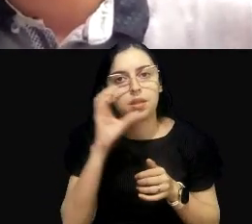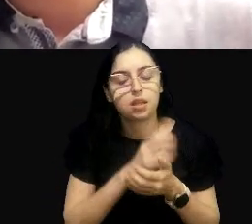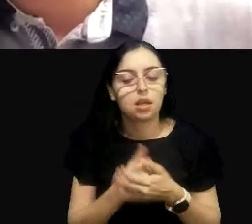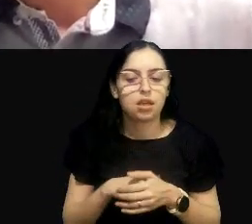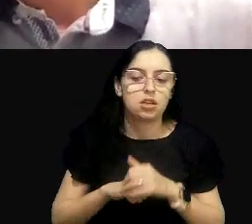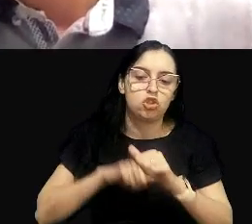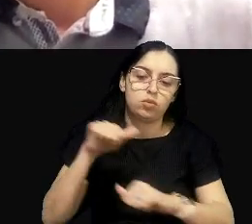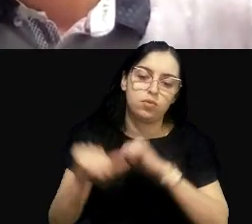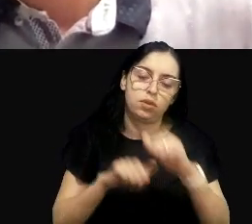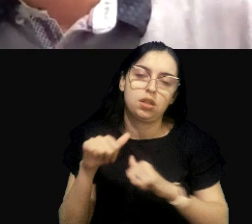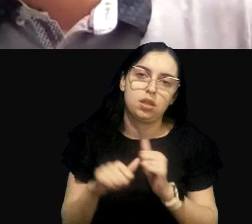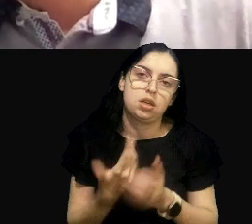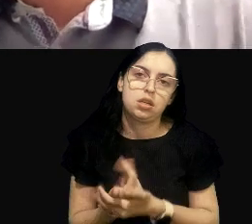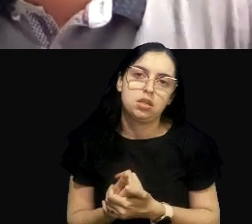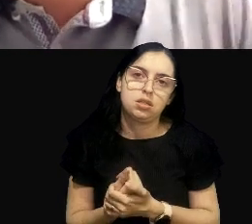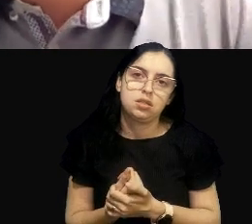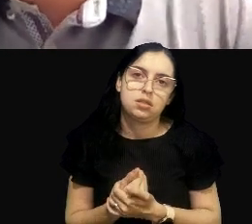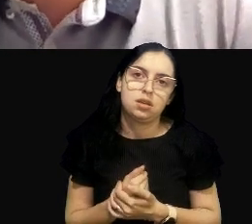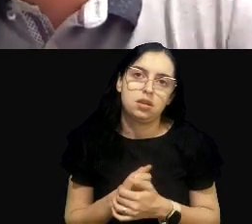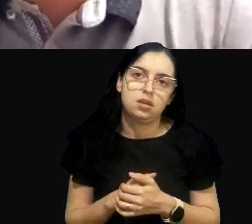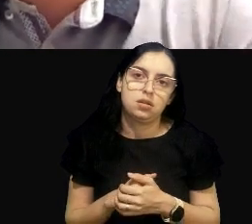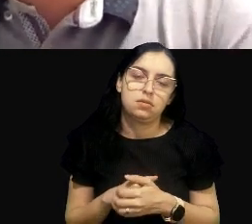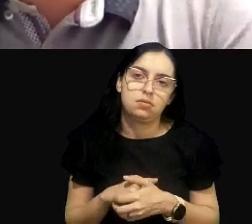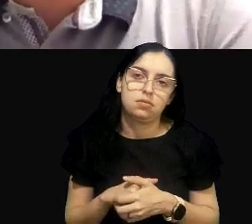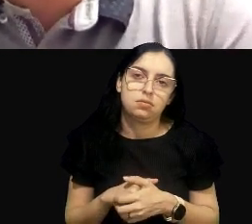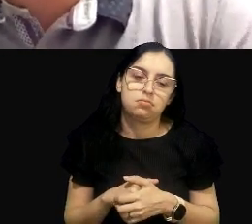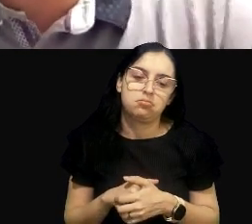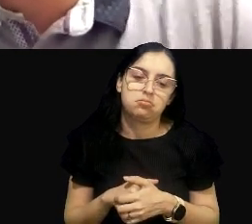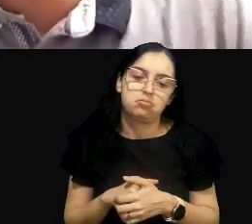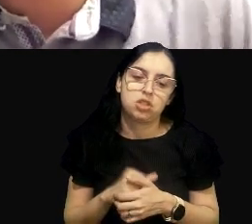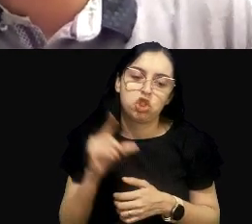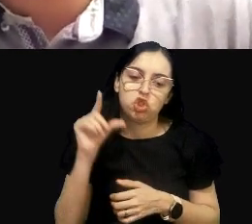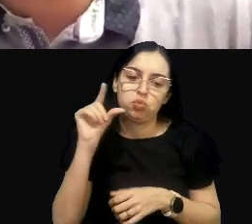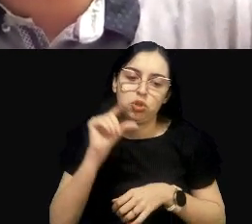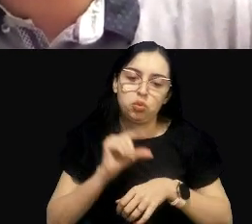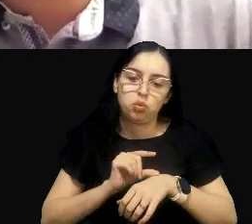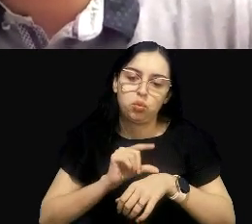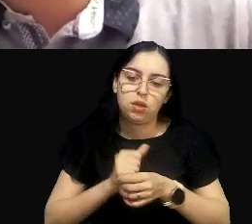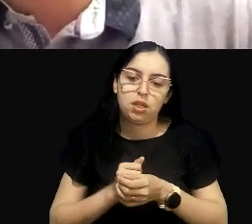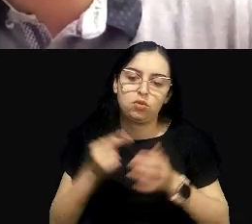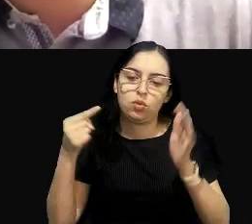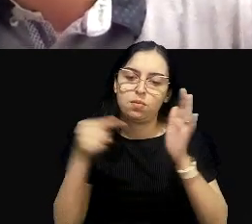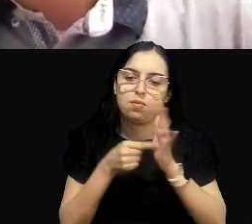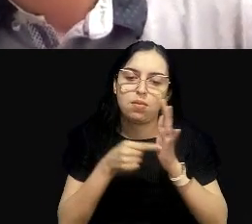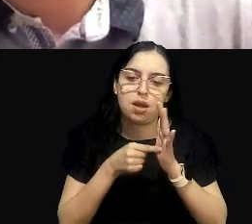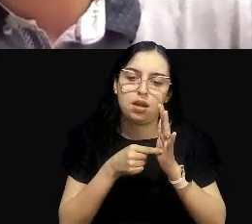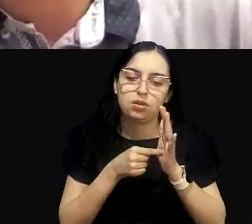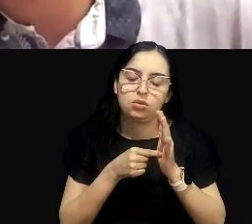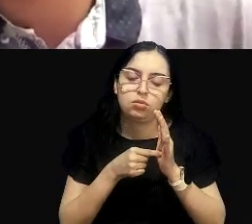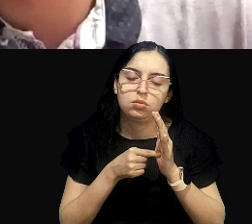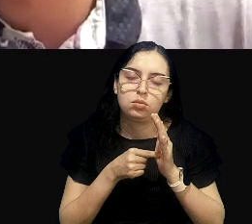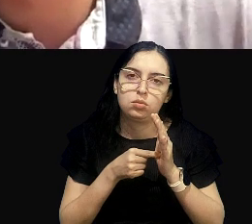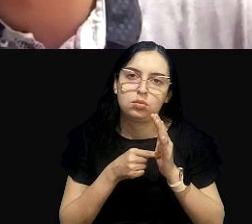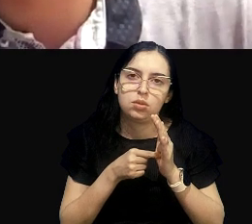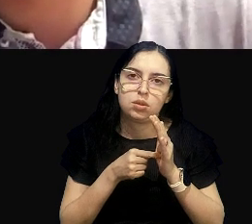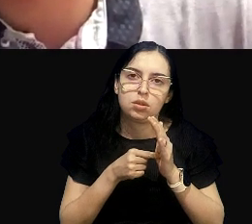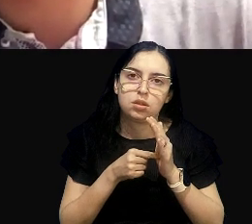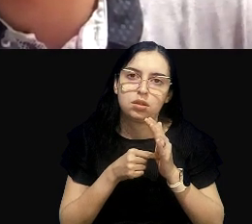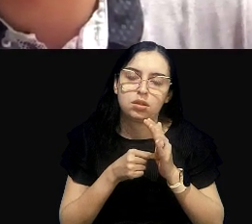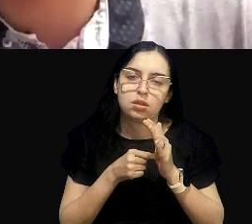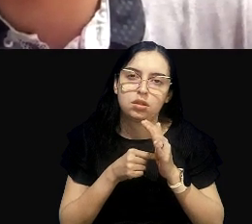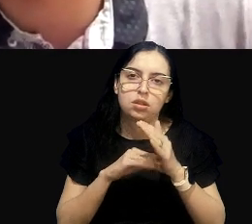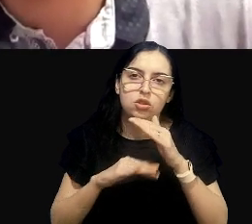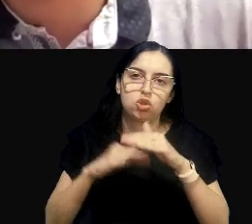remediação, para, pelo menos, minimizar um pouco esses impactos à medida que essa estrutura de